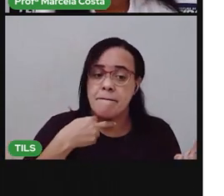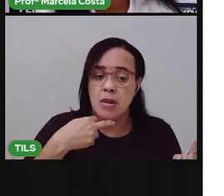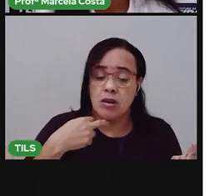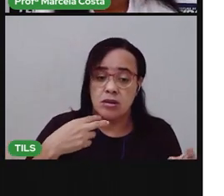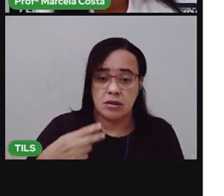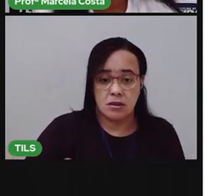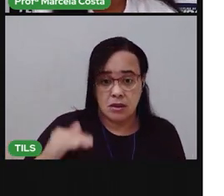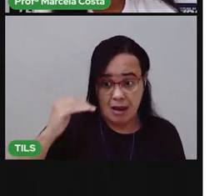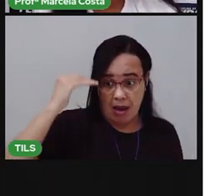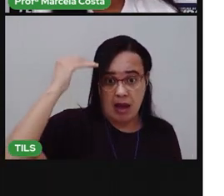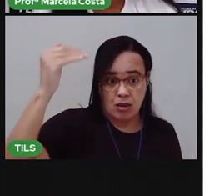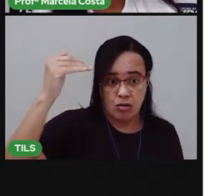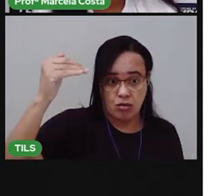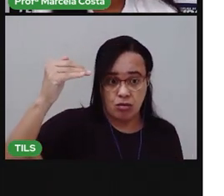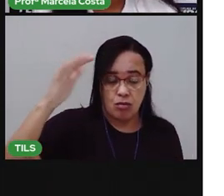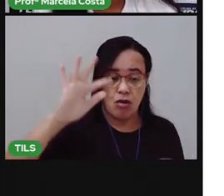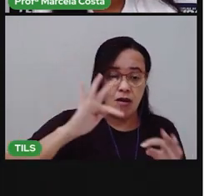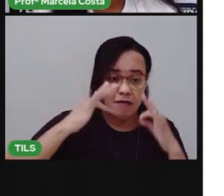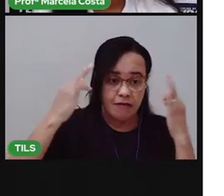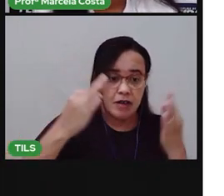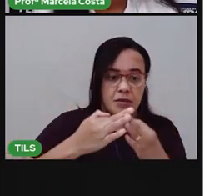adultos. Não das crianças.